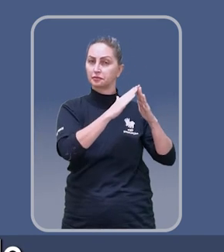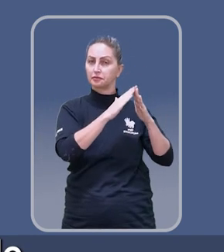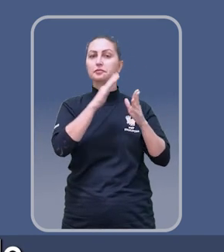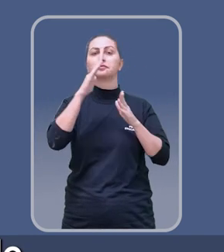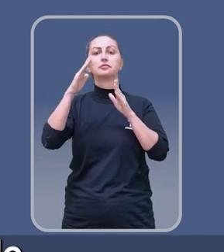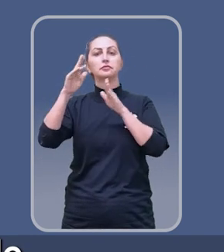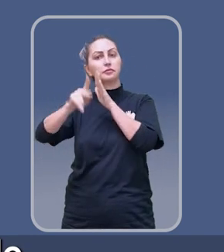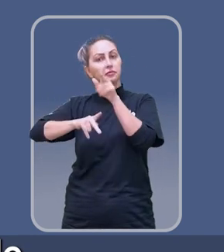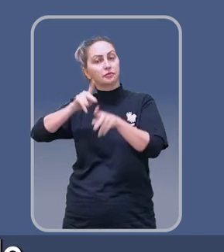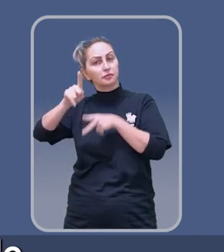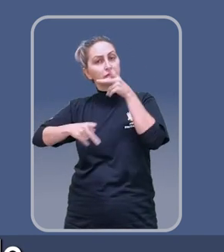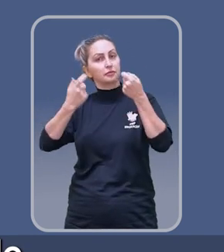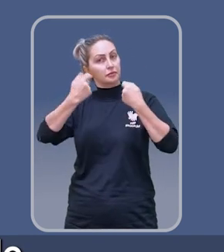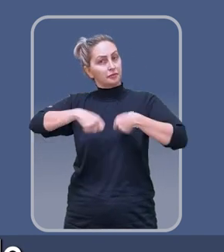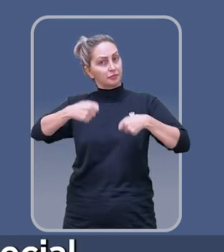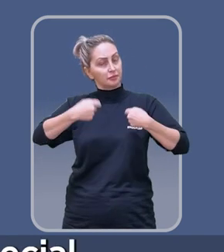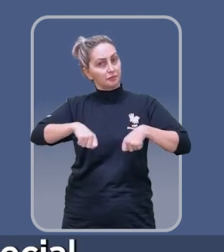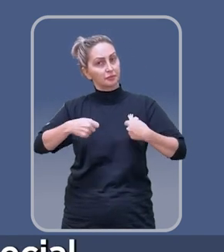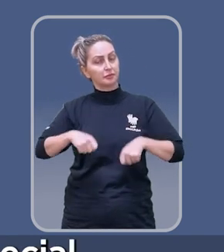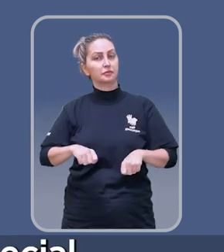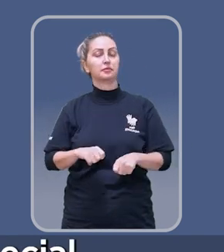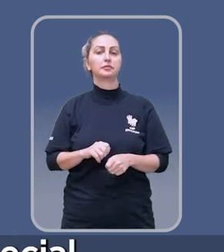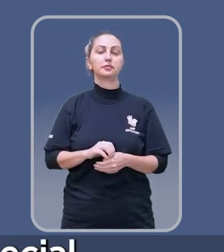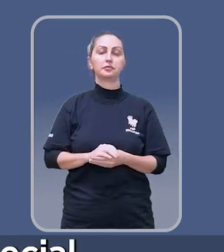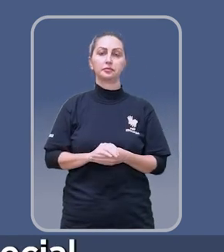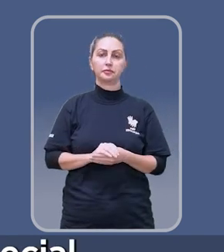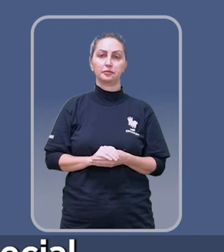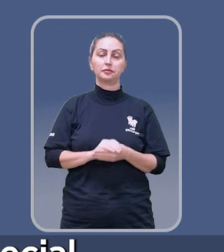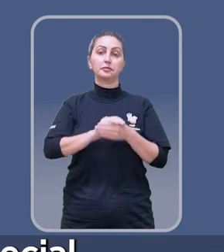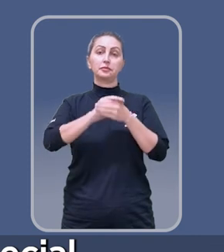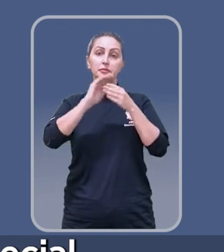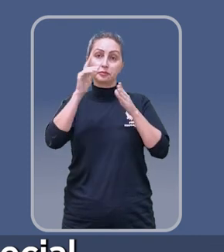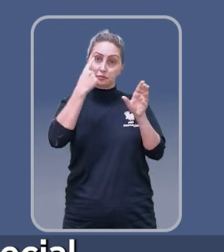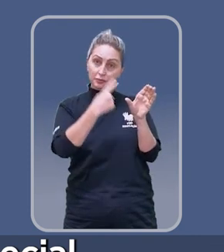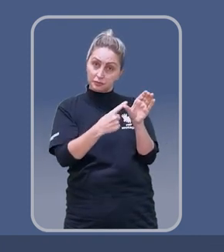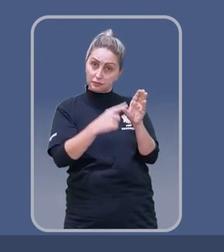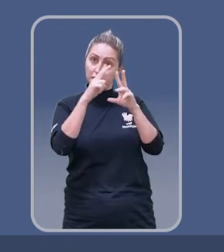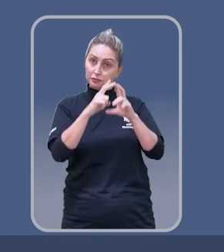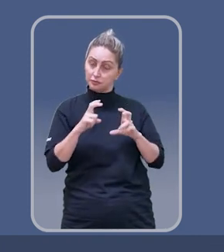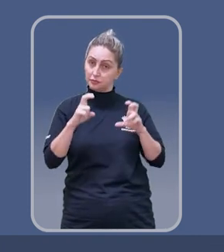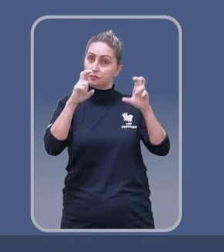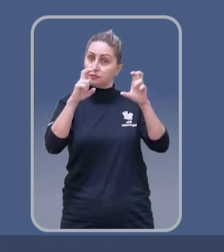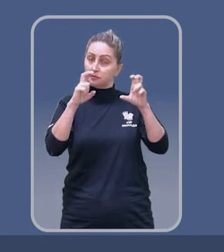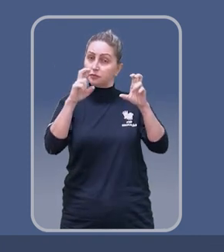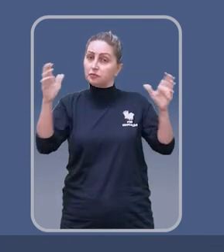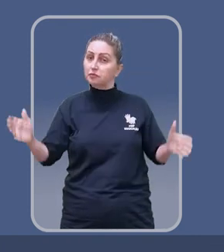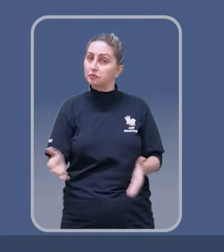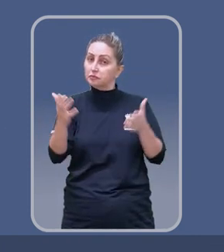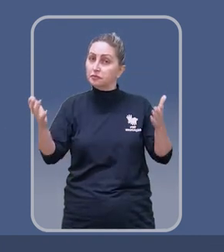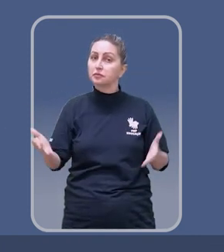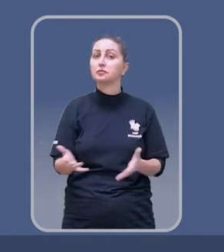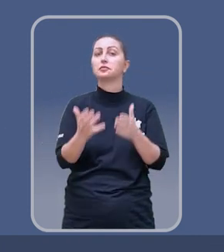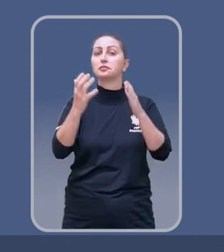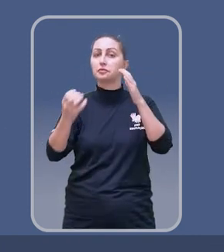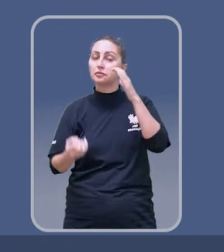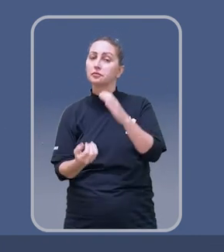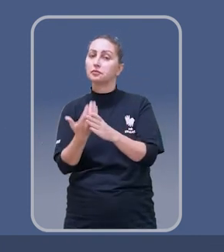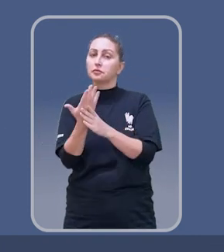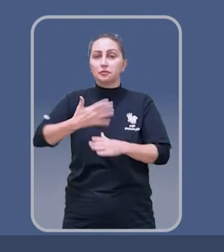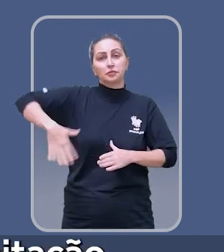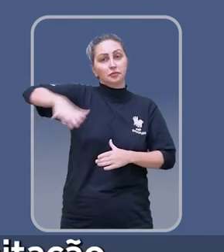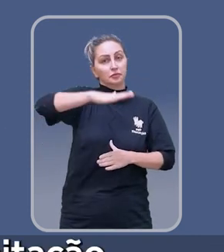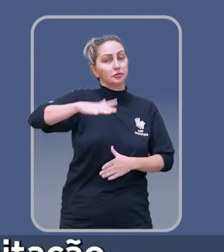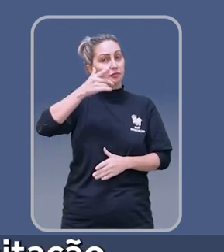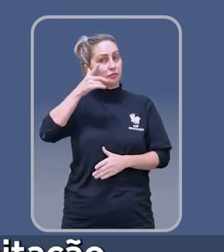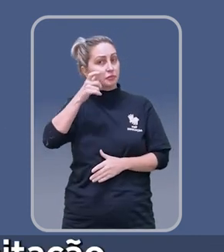disso, o município pretende estimular a criação de áreas de especial interesse social no município, para que possam ser